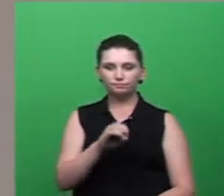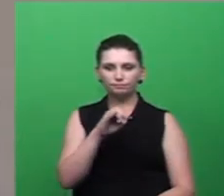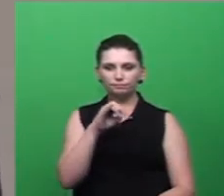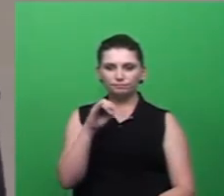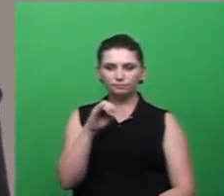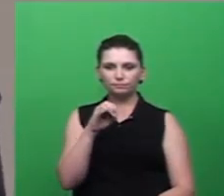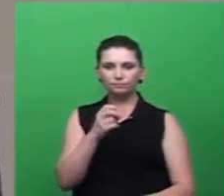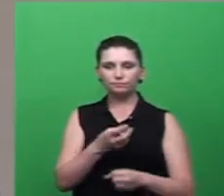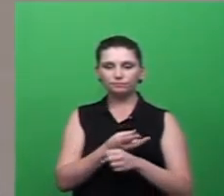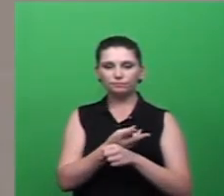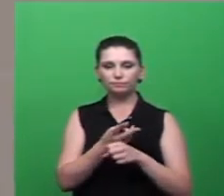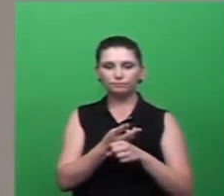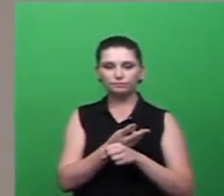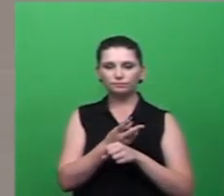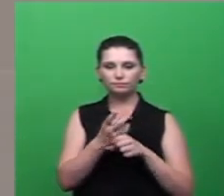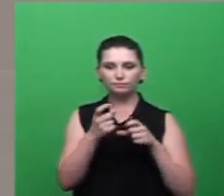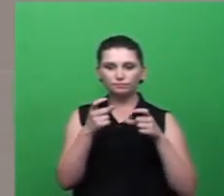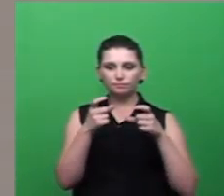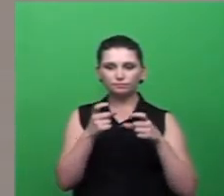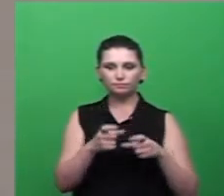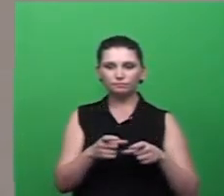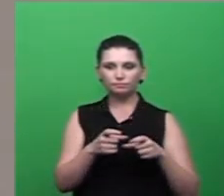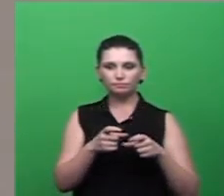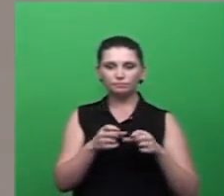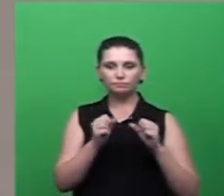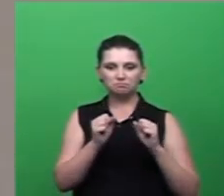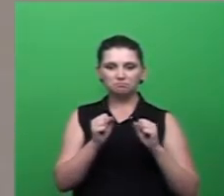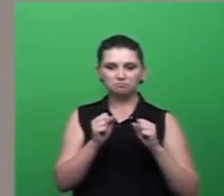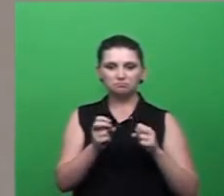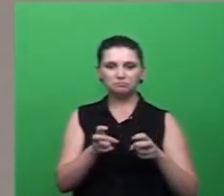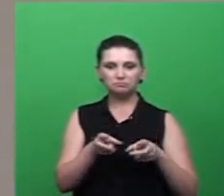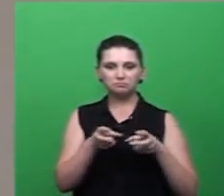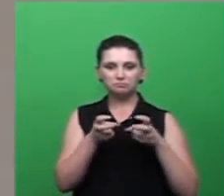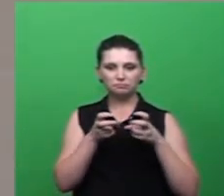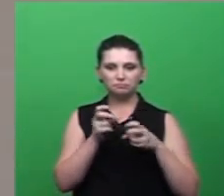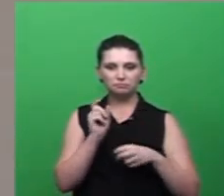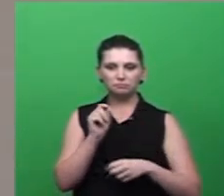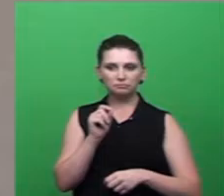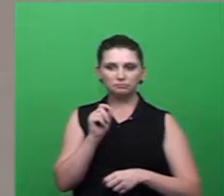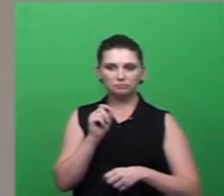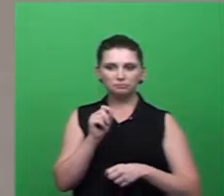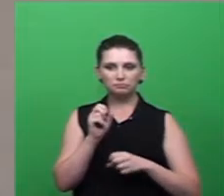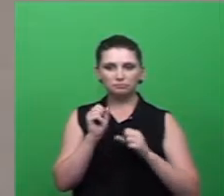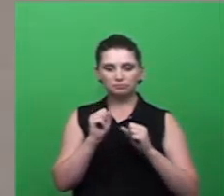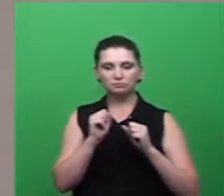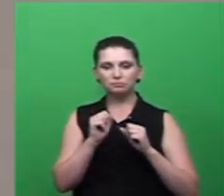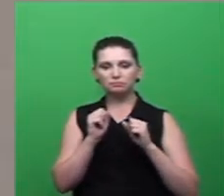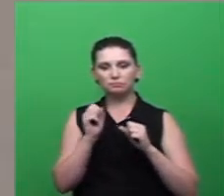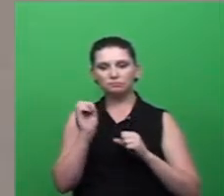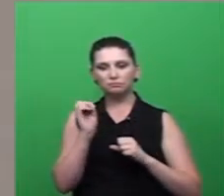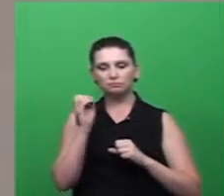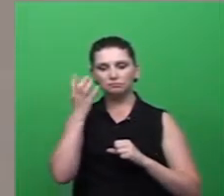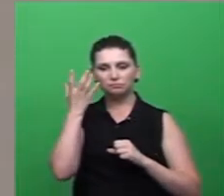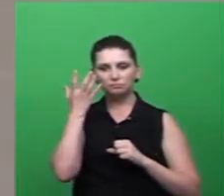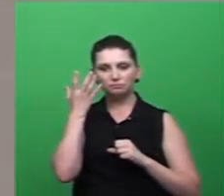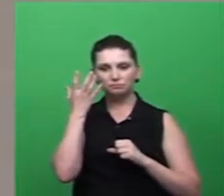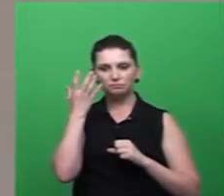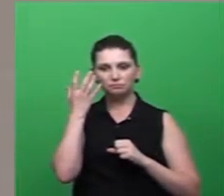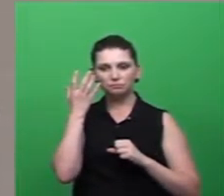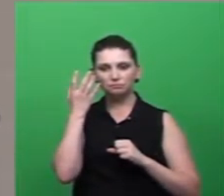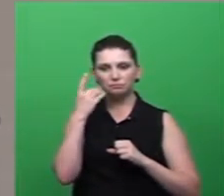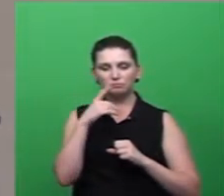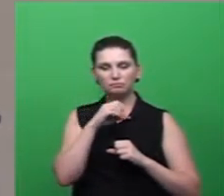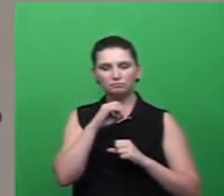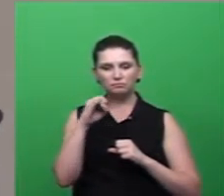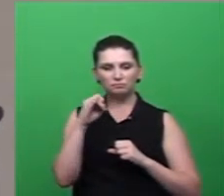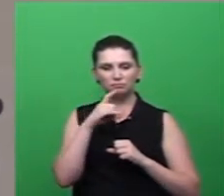e observa que possa ter problema de loteamento de lotes baldio é notificado